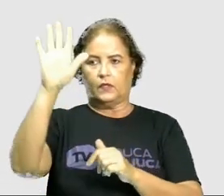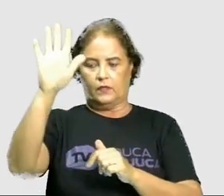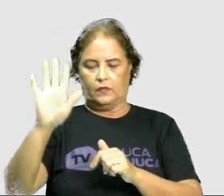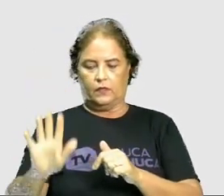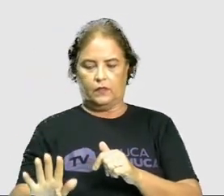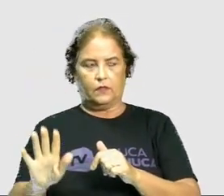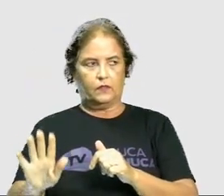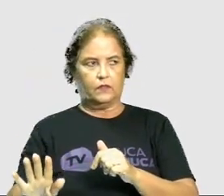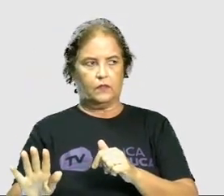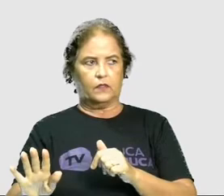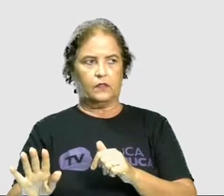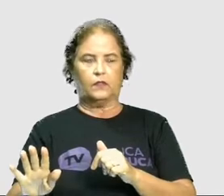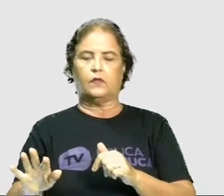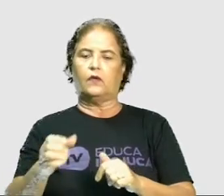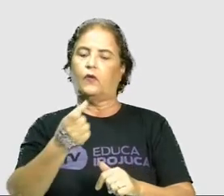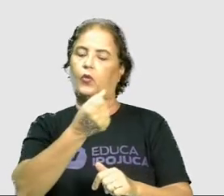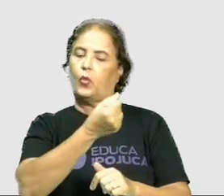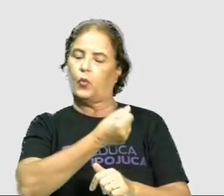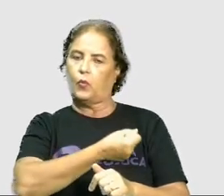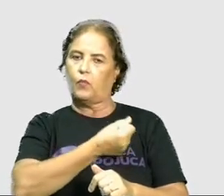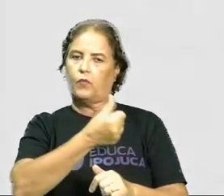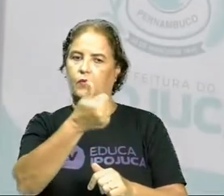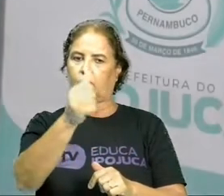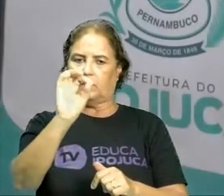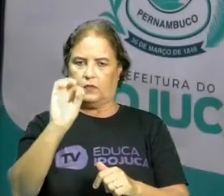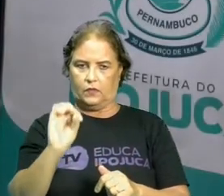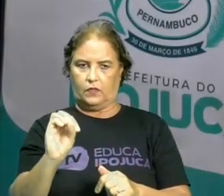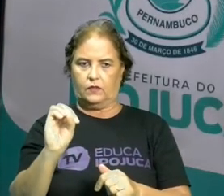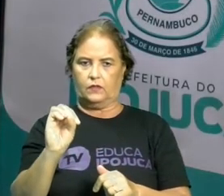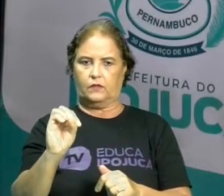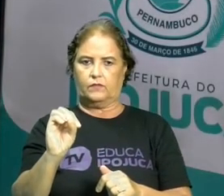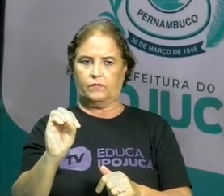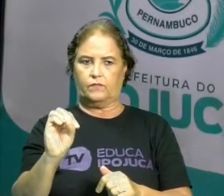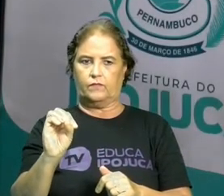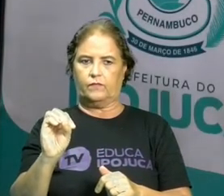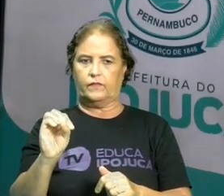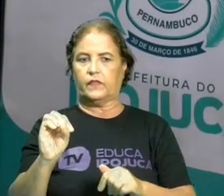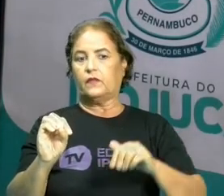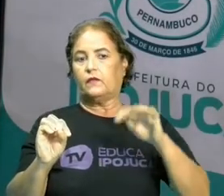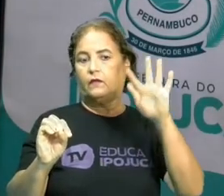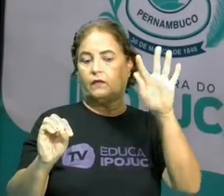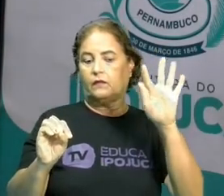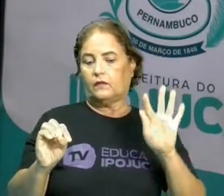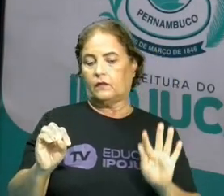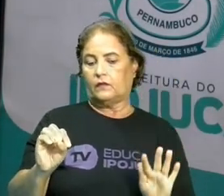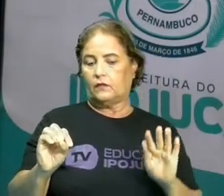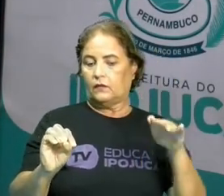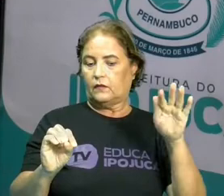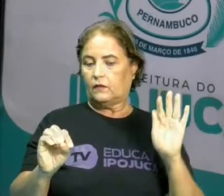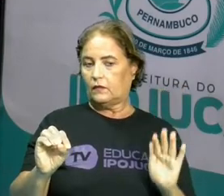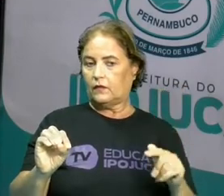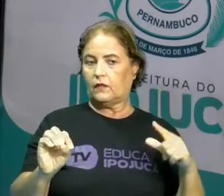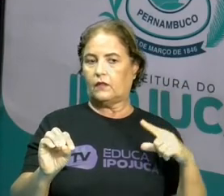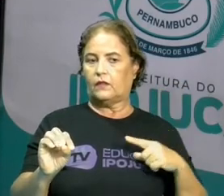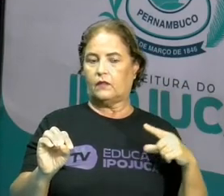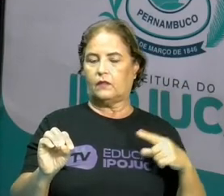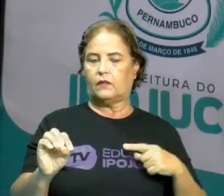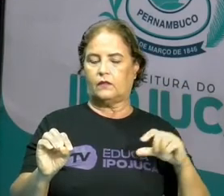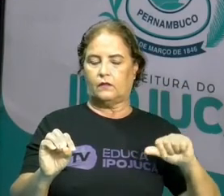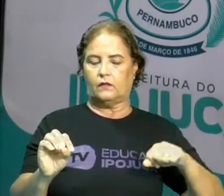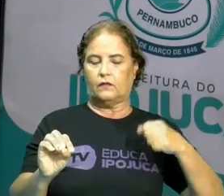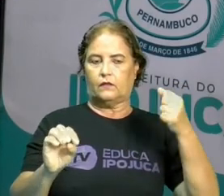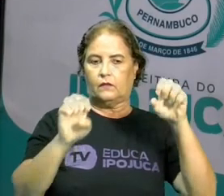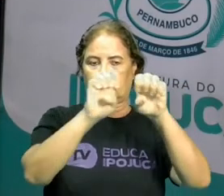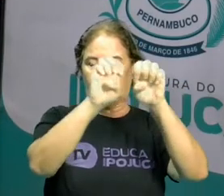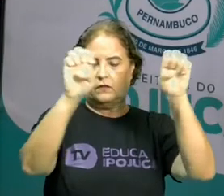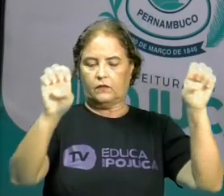10, do número 10. E na nossa esquerda nós temos alguns sistemas de numeração.